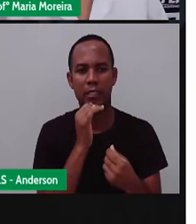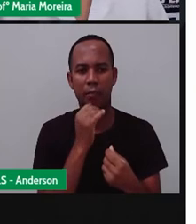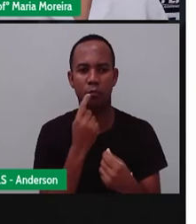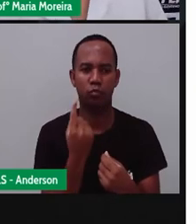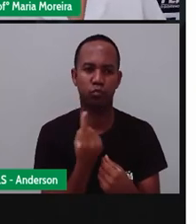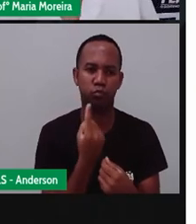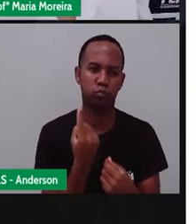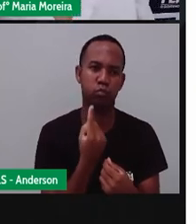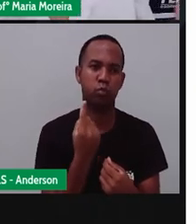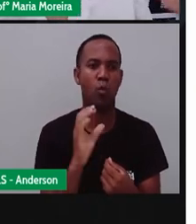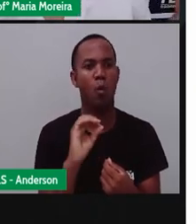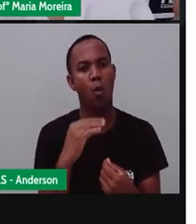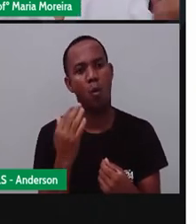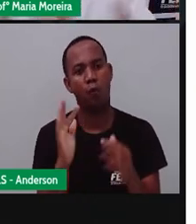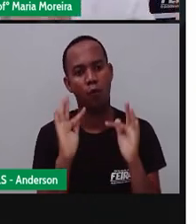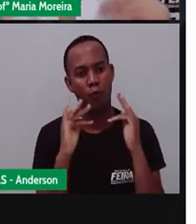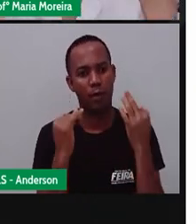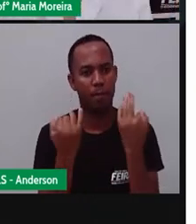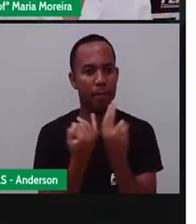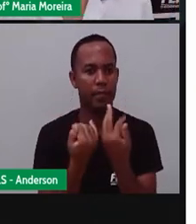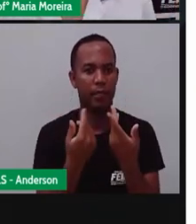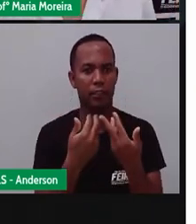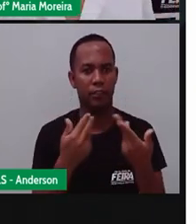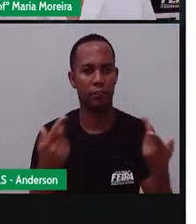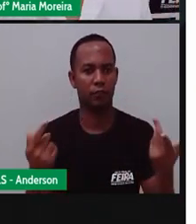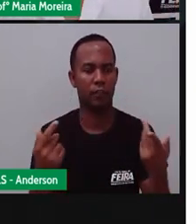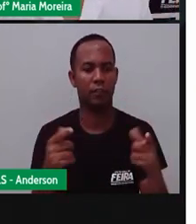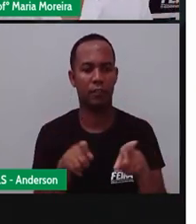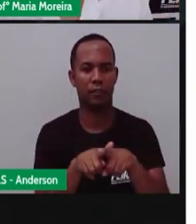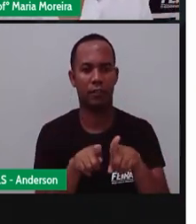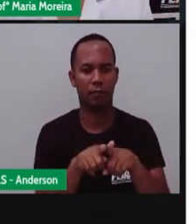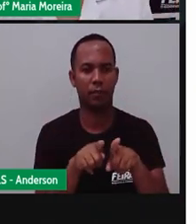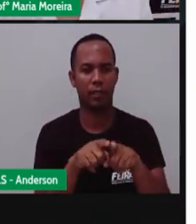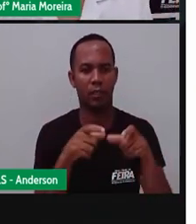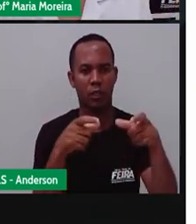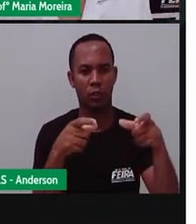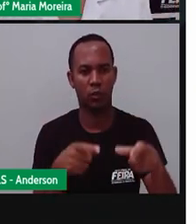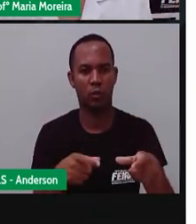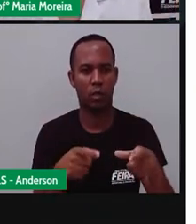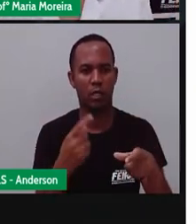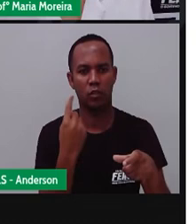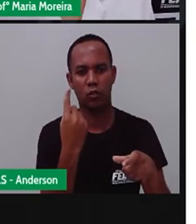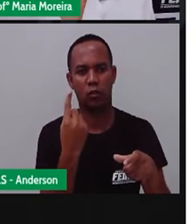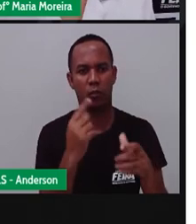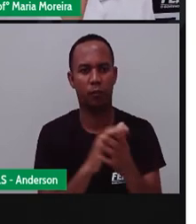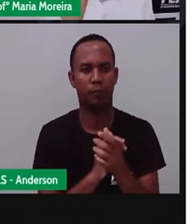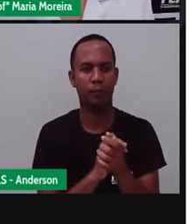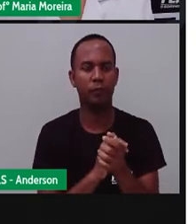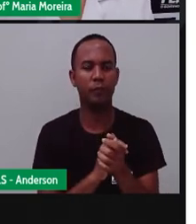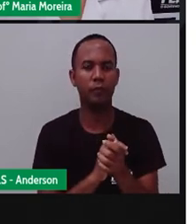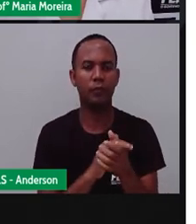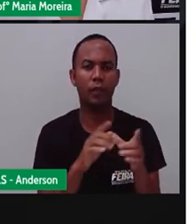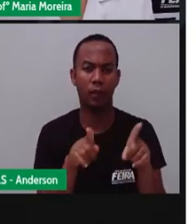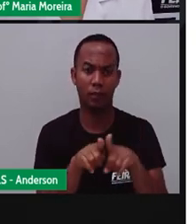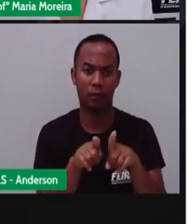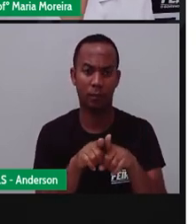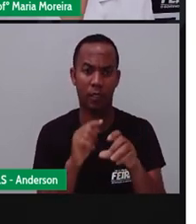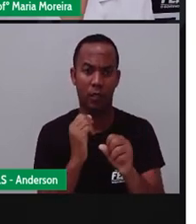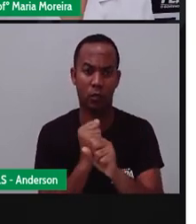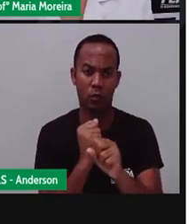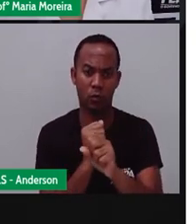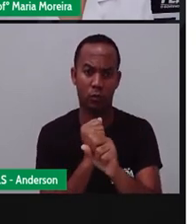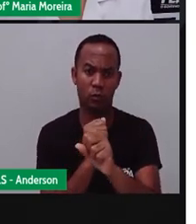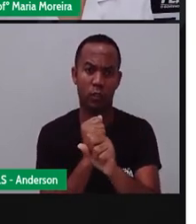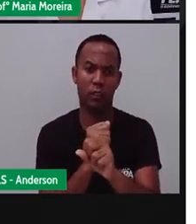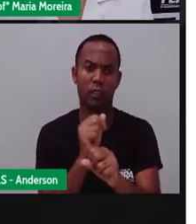uma família ou coletiva quando várias famílias moram em um único lugar, em uma única moradia. Elas são construídas segundo as